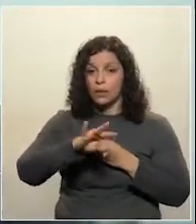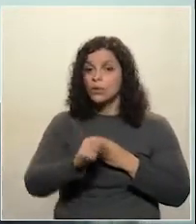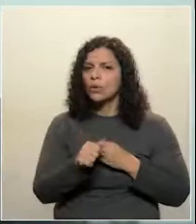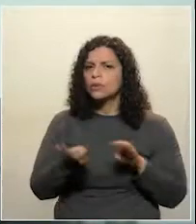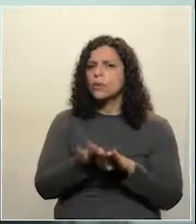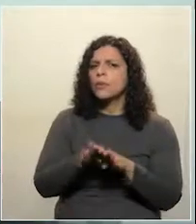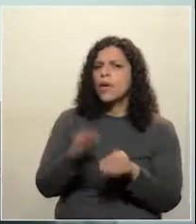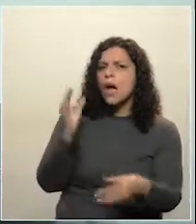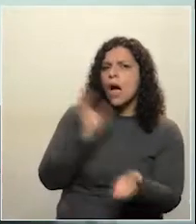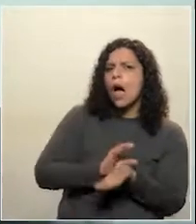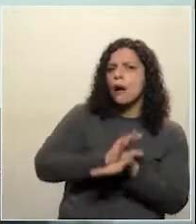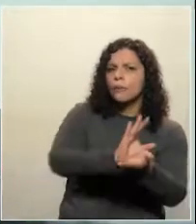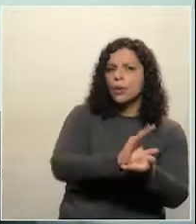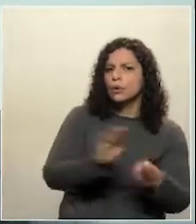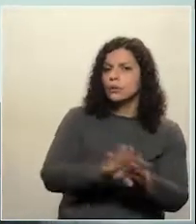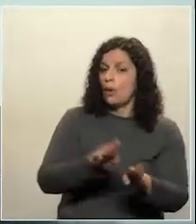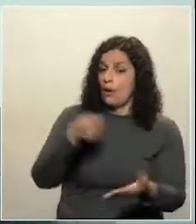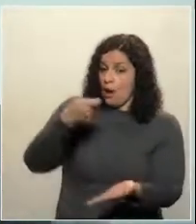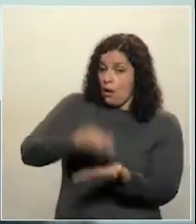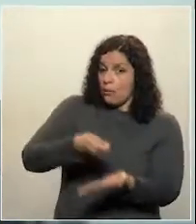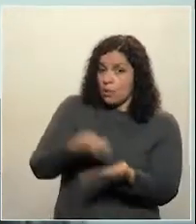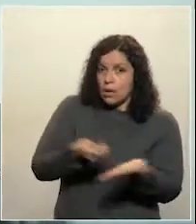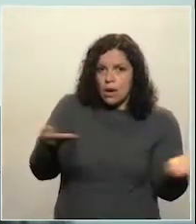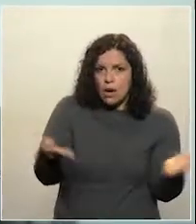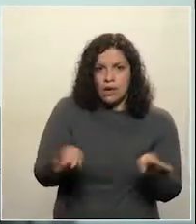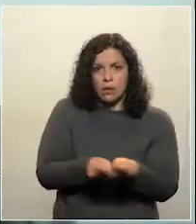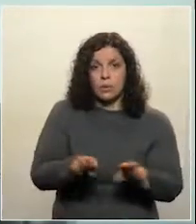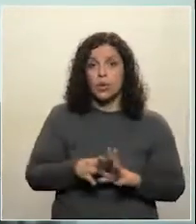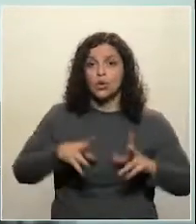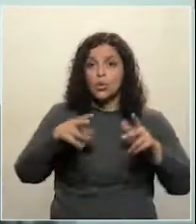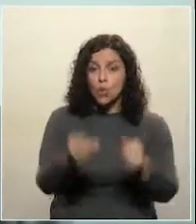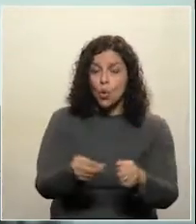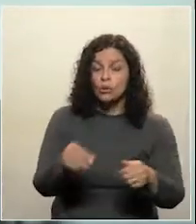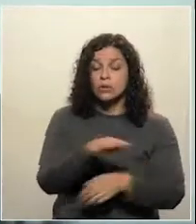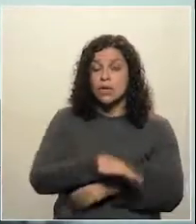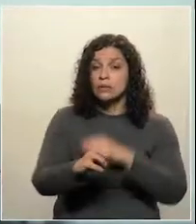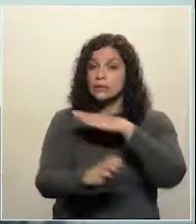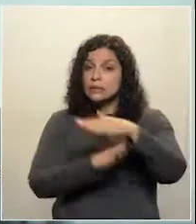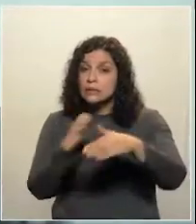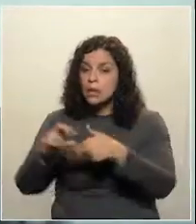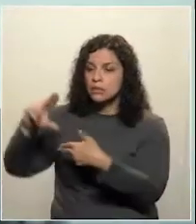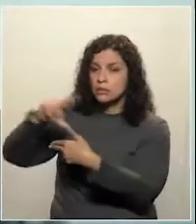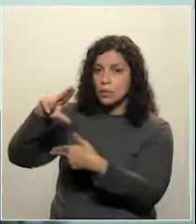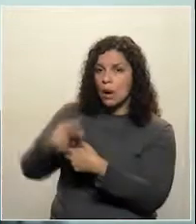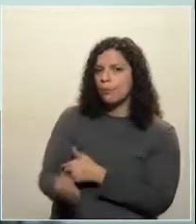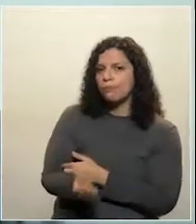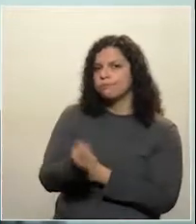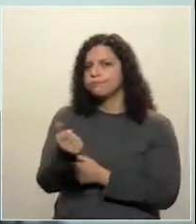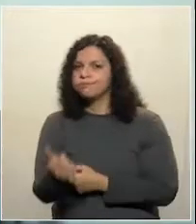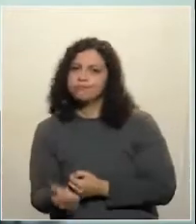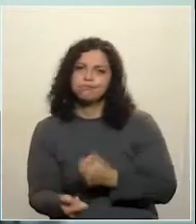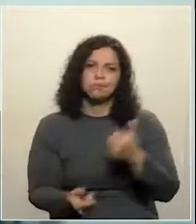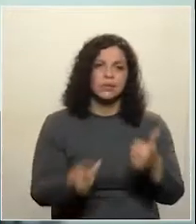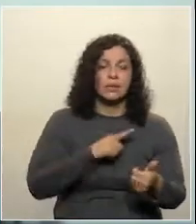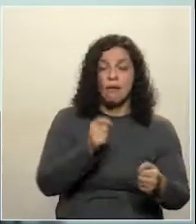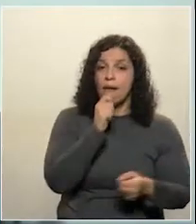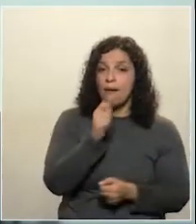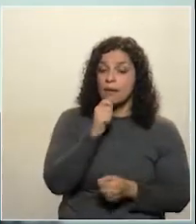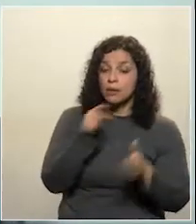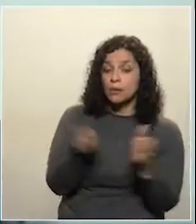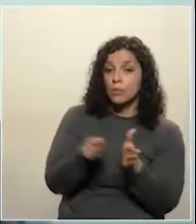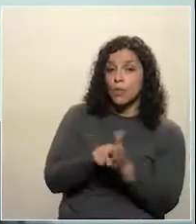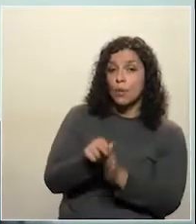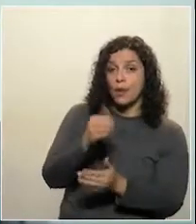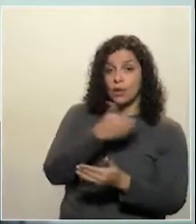incentivo, há quase uma obrigação para que as companhias de saneamento, as poucas companhias que ainda têm de saneamento